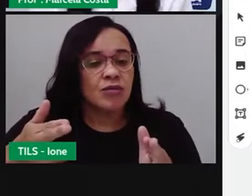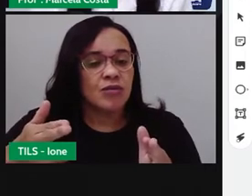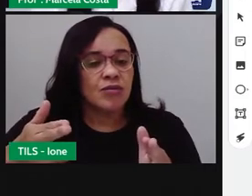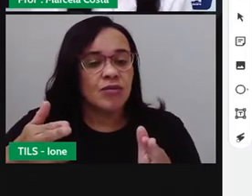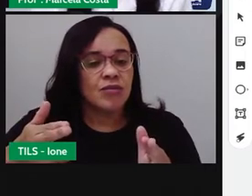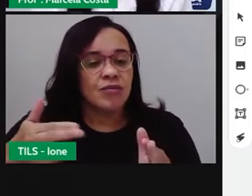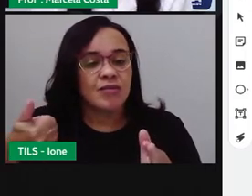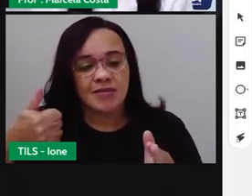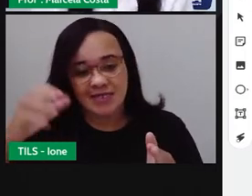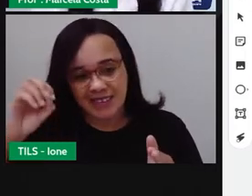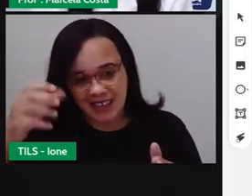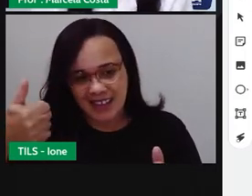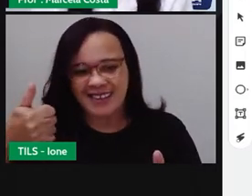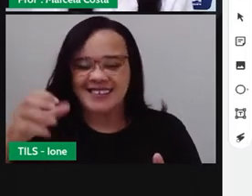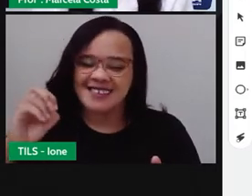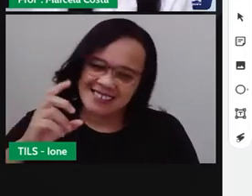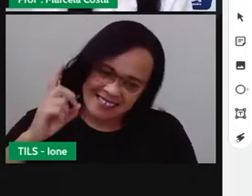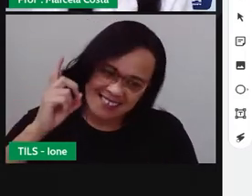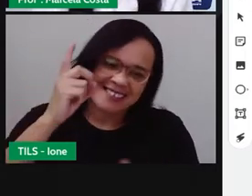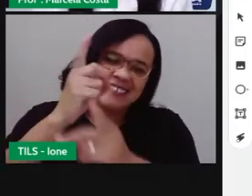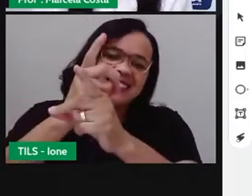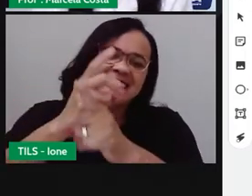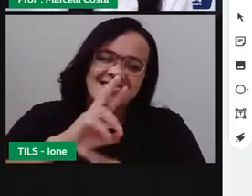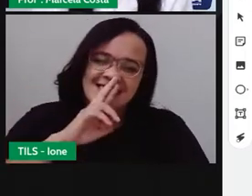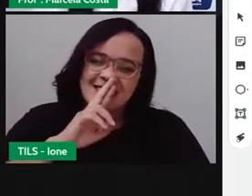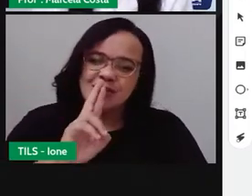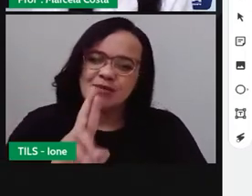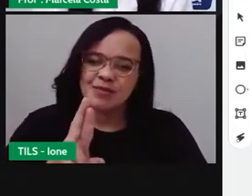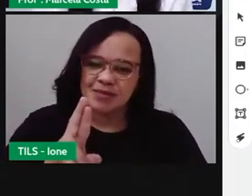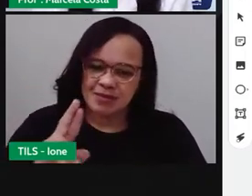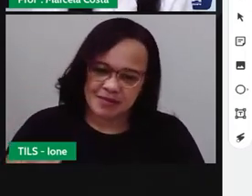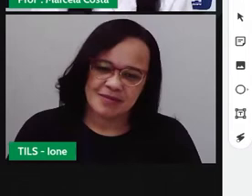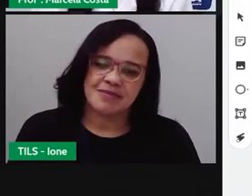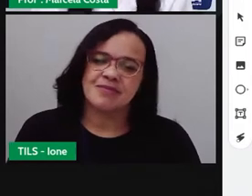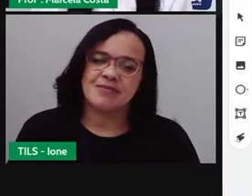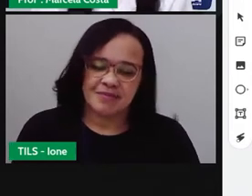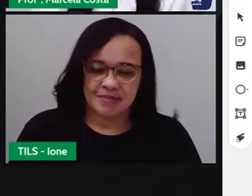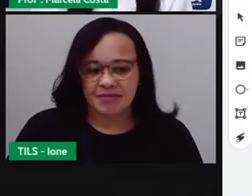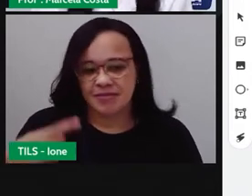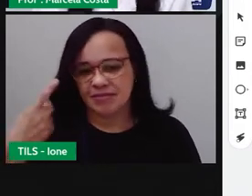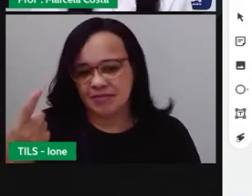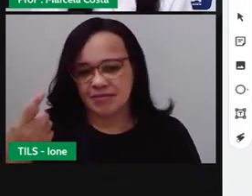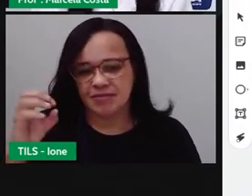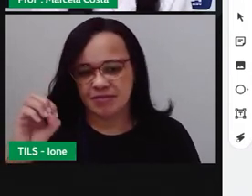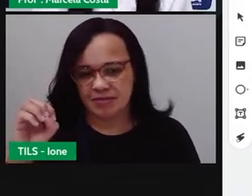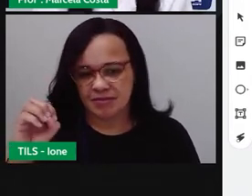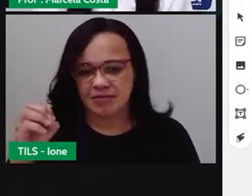É igual a dez. Olha aqui o número dez. Ó,